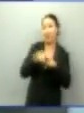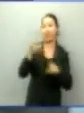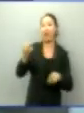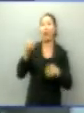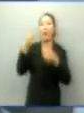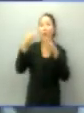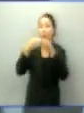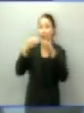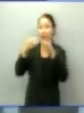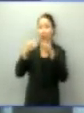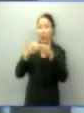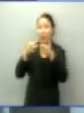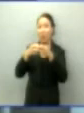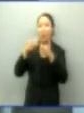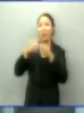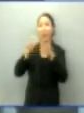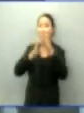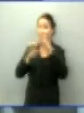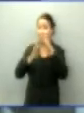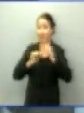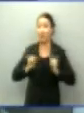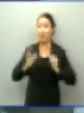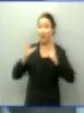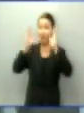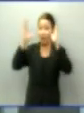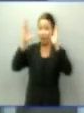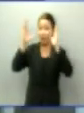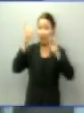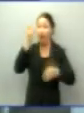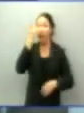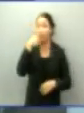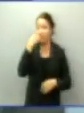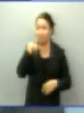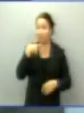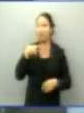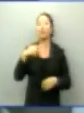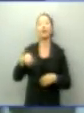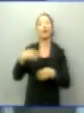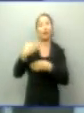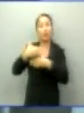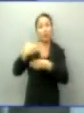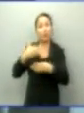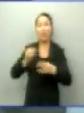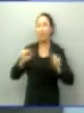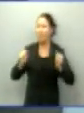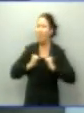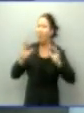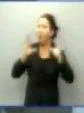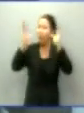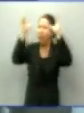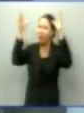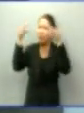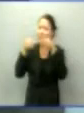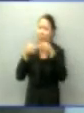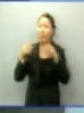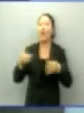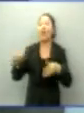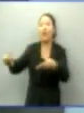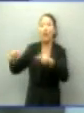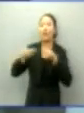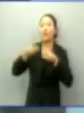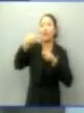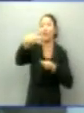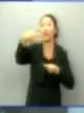presidente Dilma 2 milhões de reais. A presidente Dilma, de construtoras, empreiteiras, de bilionários, como o senhor disse, recebeu